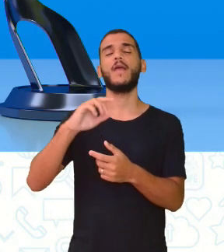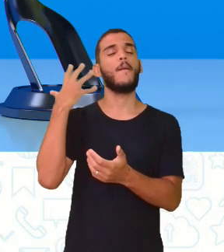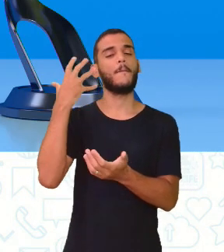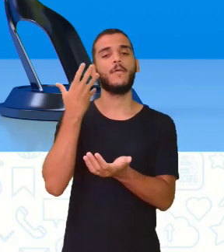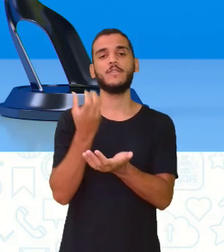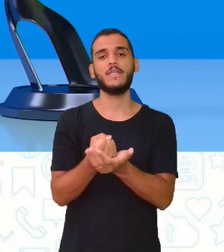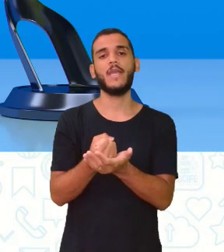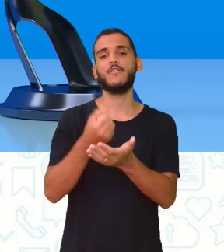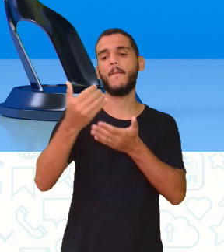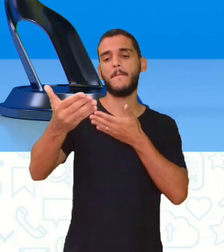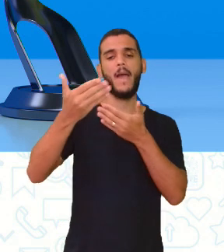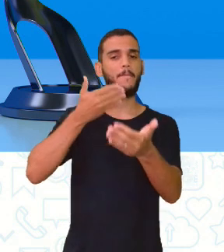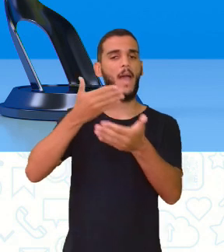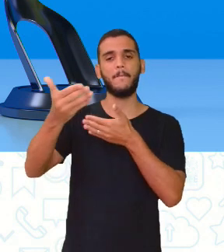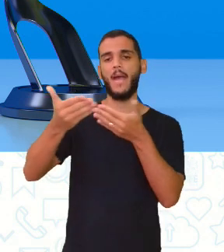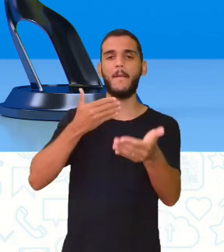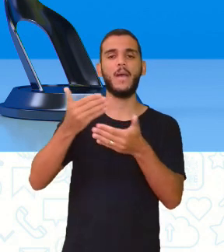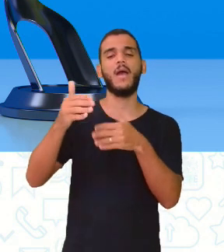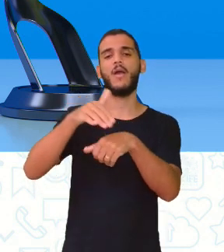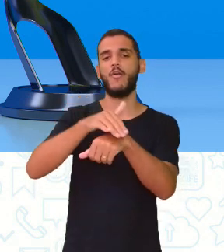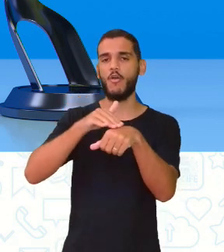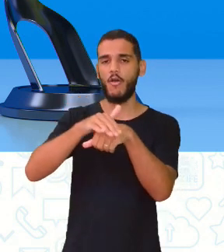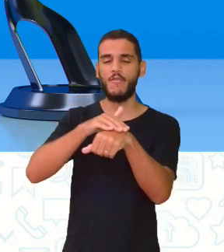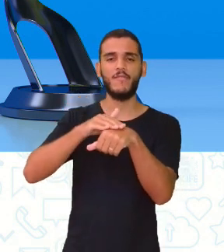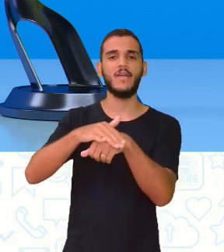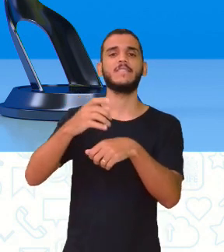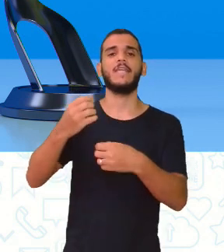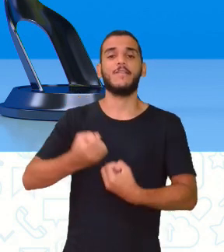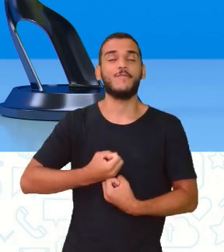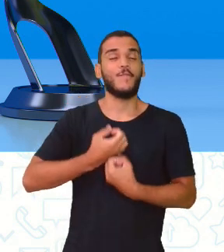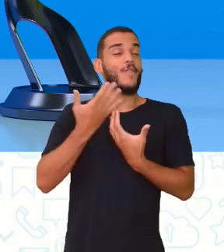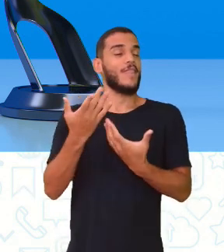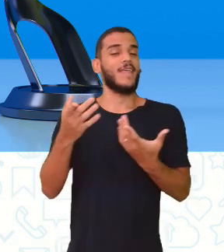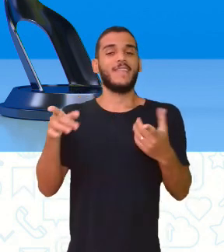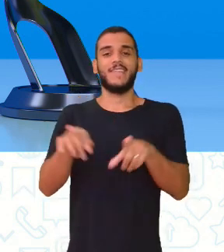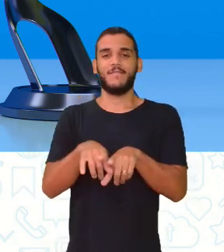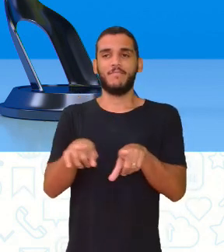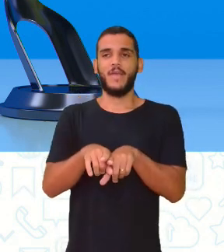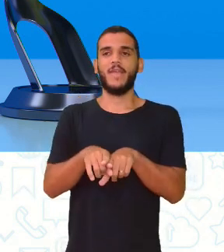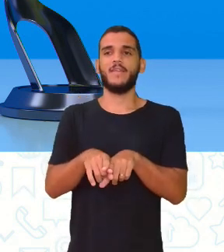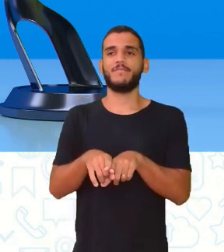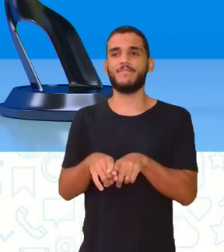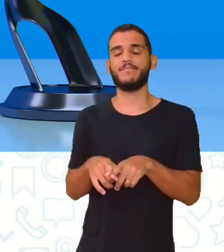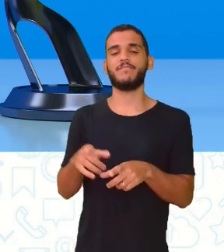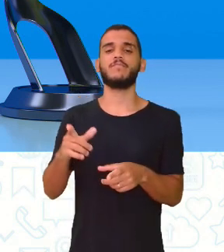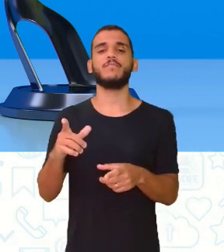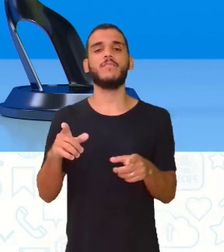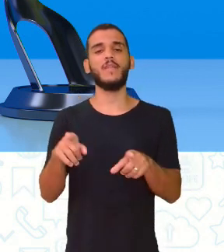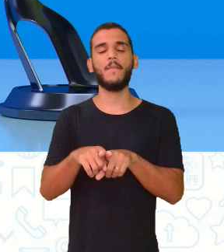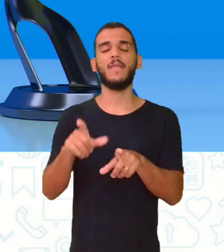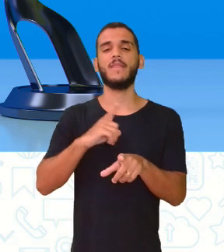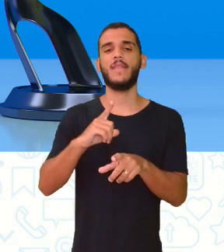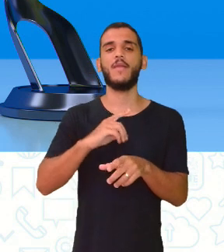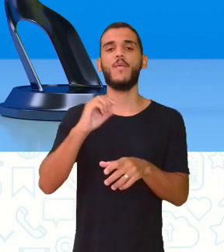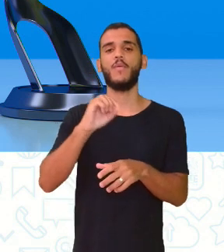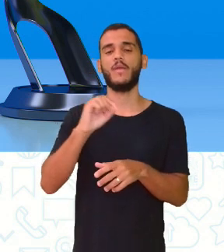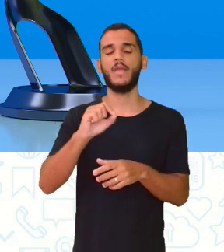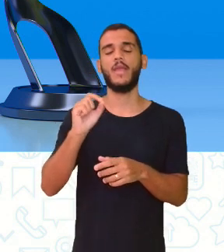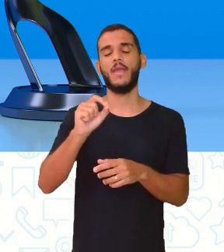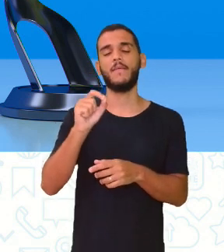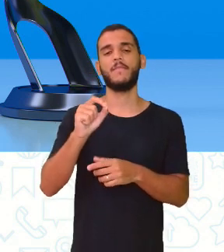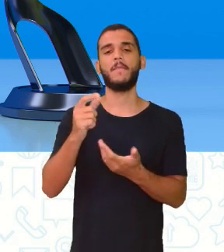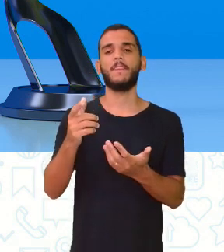que é feito a partir de conversa, a ideia é ser algo espontâneo. A gente tem o storytelling, né? Que é essa técnica de